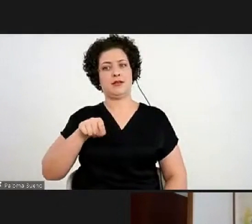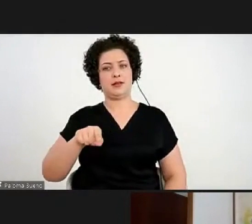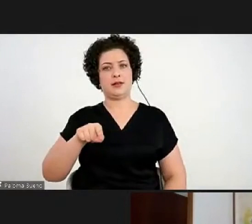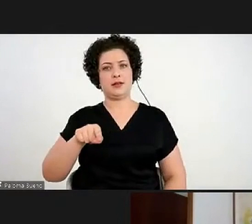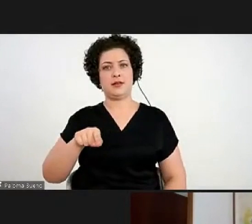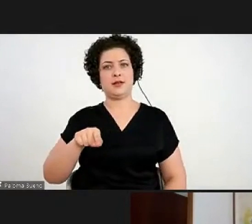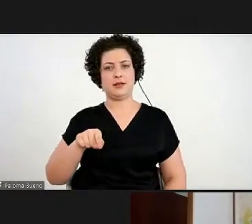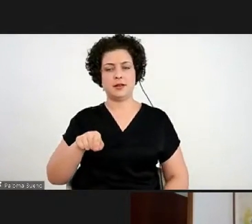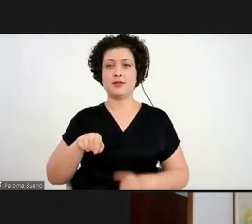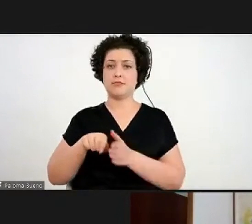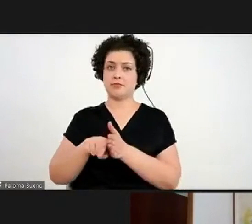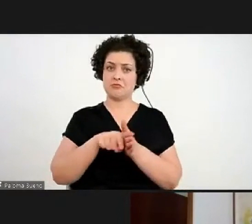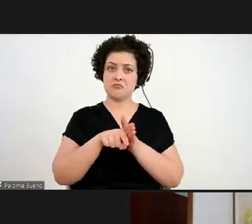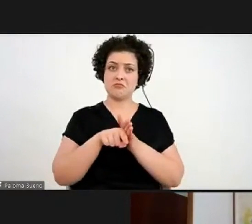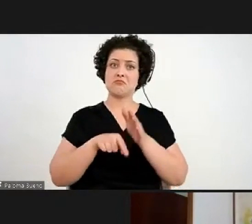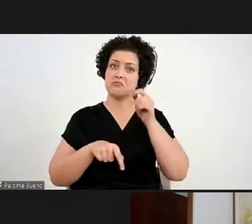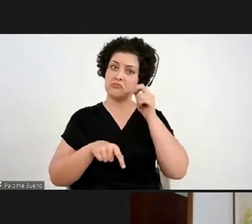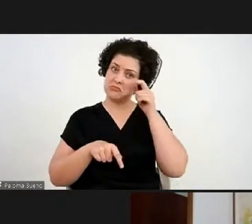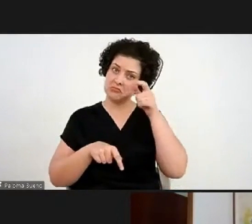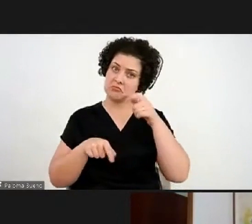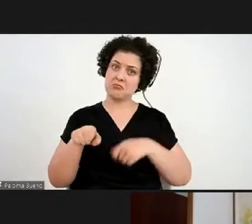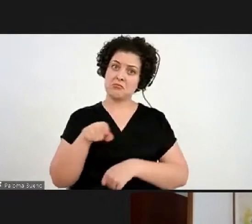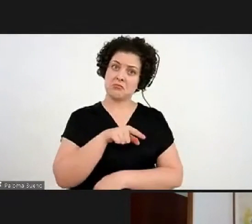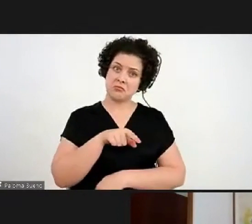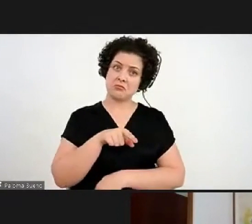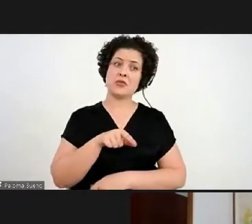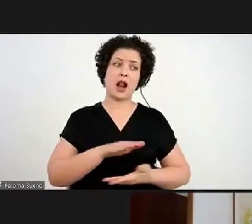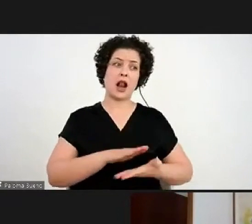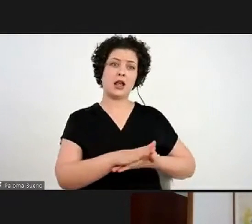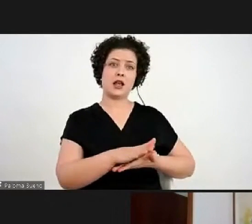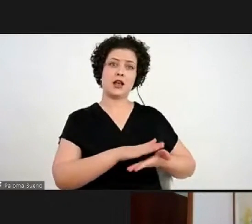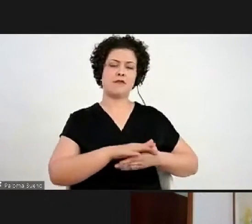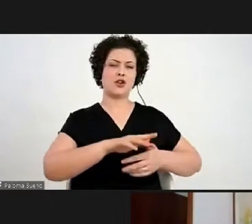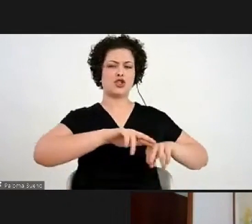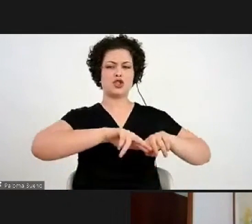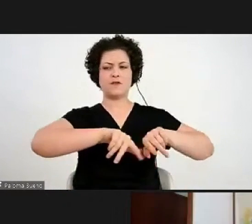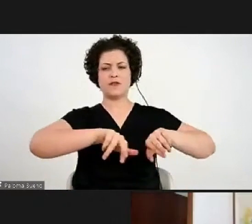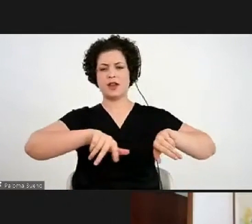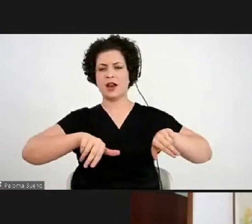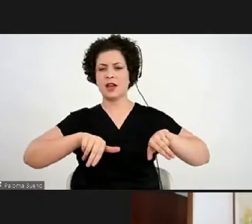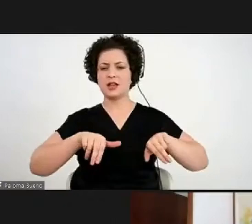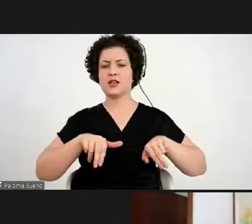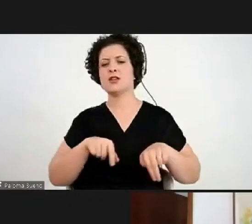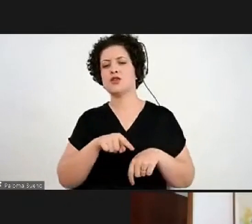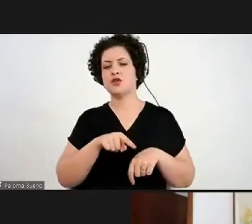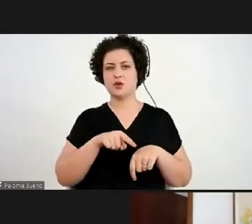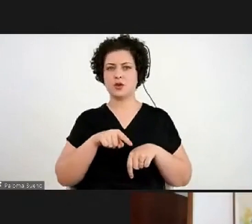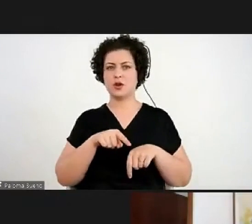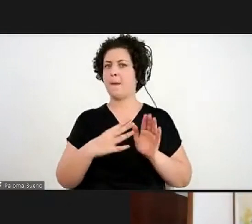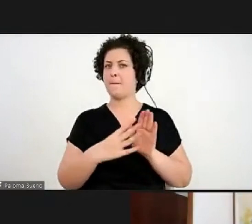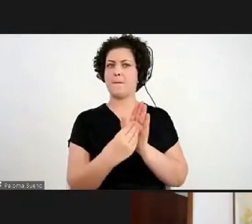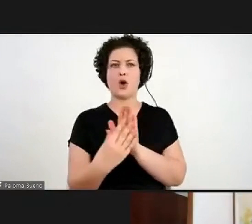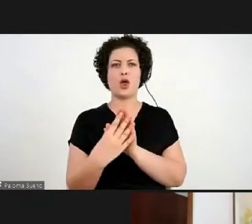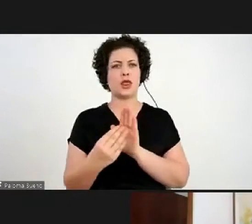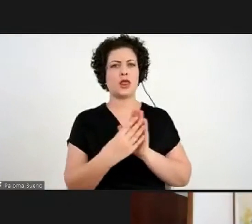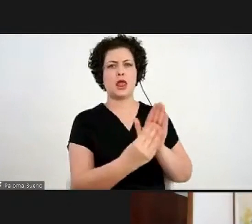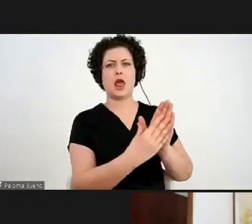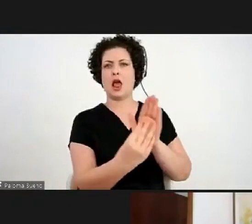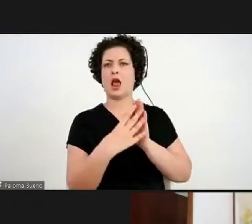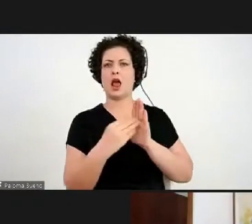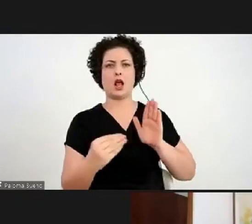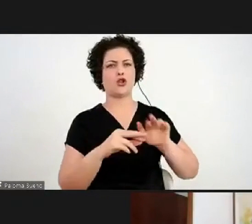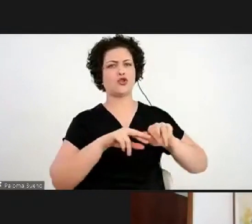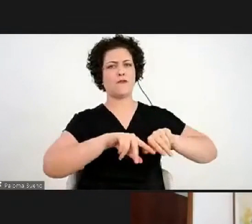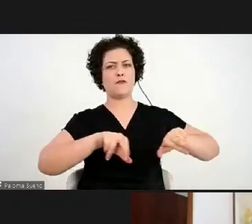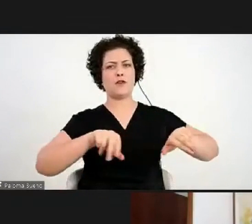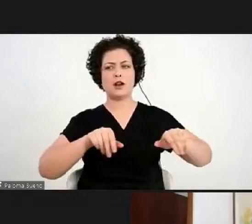umas pesquisas muito interessantes com a produção de livros diferentes, modelos diferentes e que